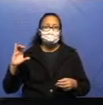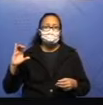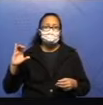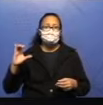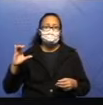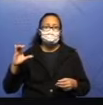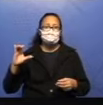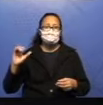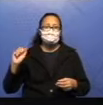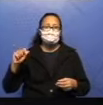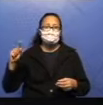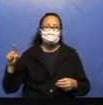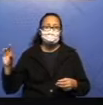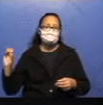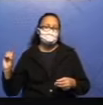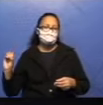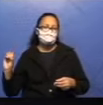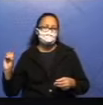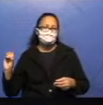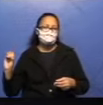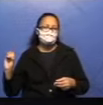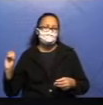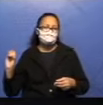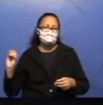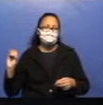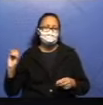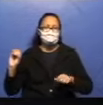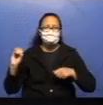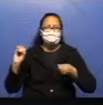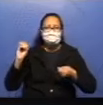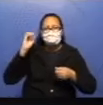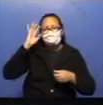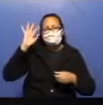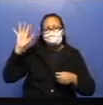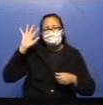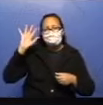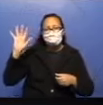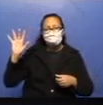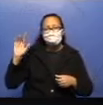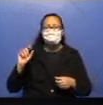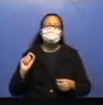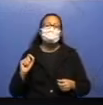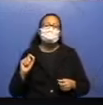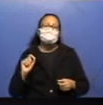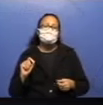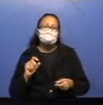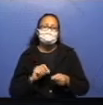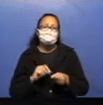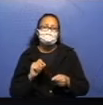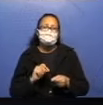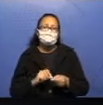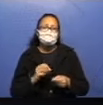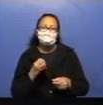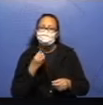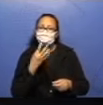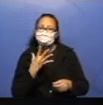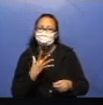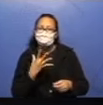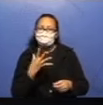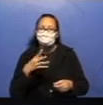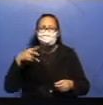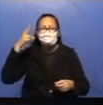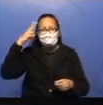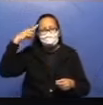O que que eu preciso fazer para criar uma boa história? E aqui, ó. Eu vou